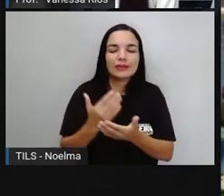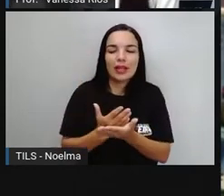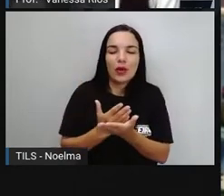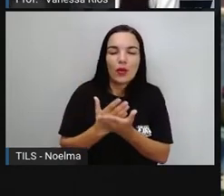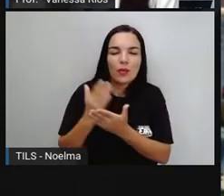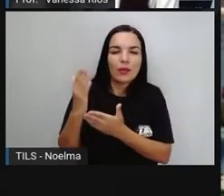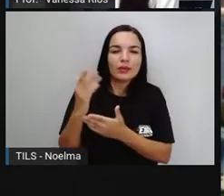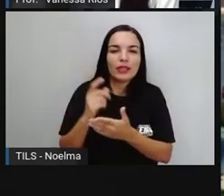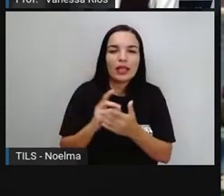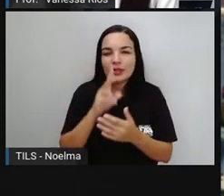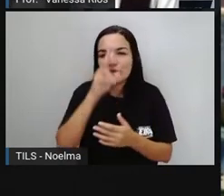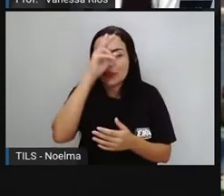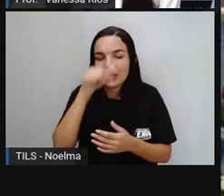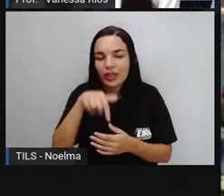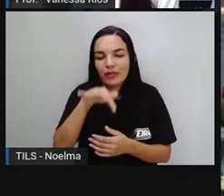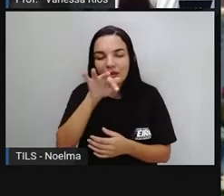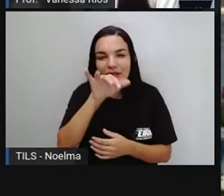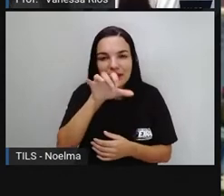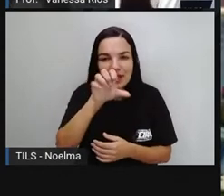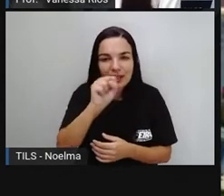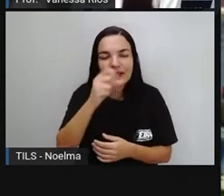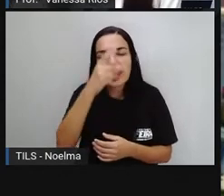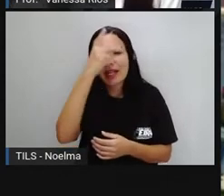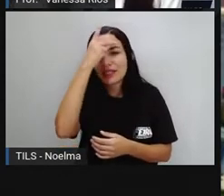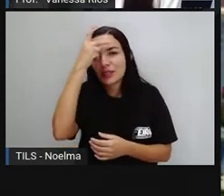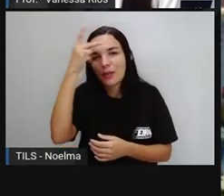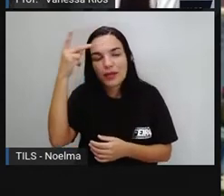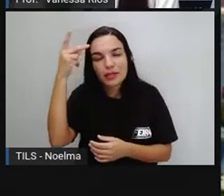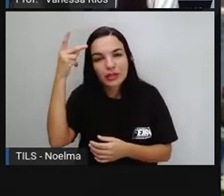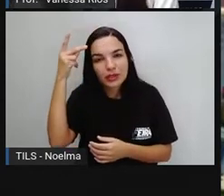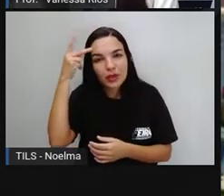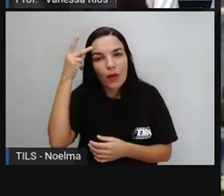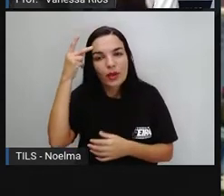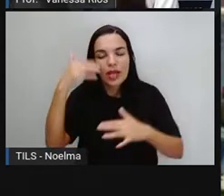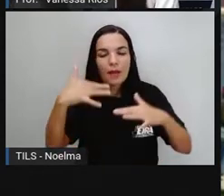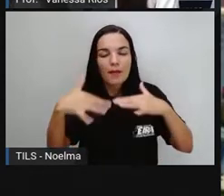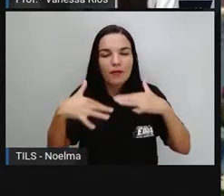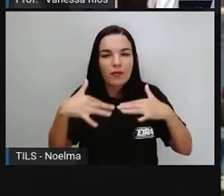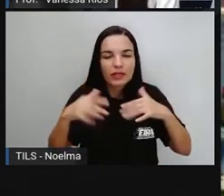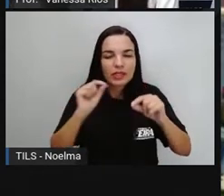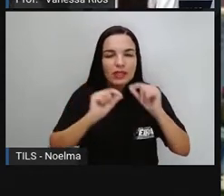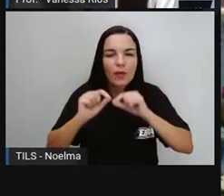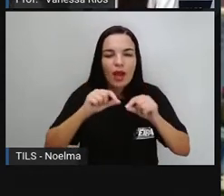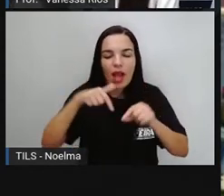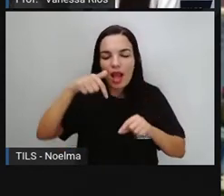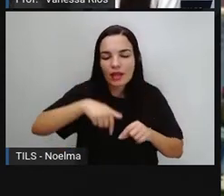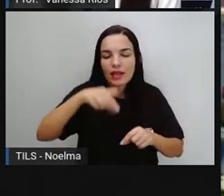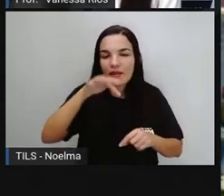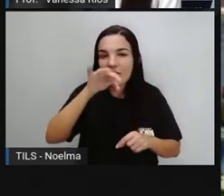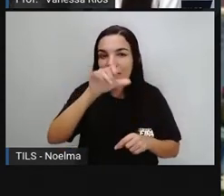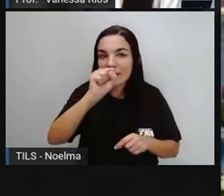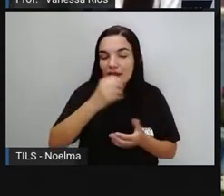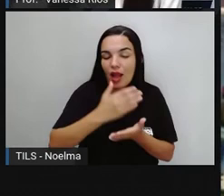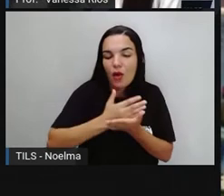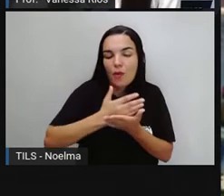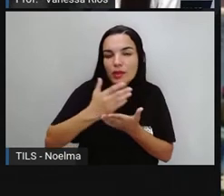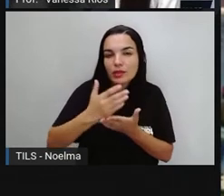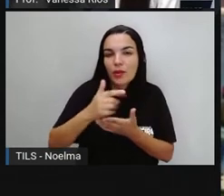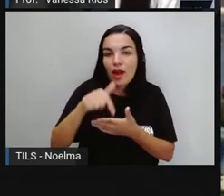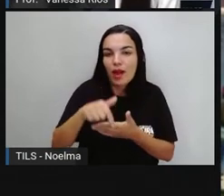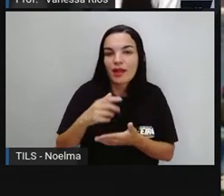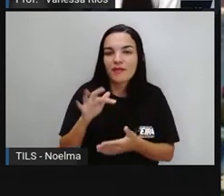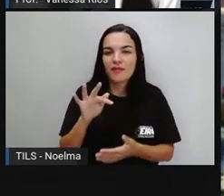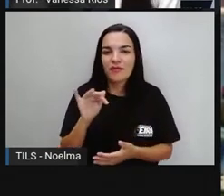da história de Feira de Santana, quando a gente observou que justamente a movimentação desses tropeiros deu início à